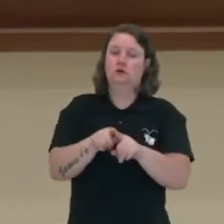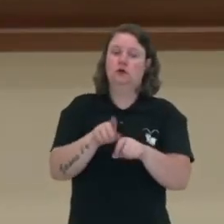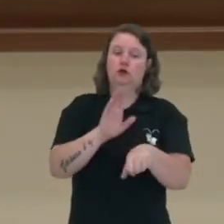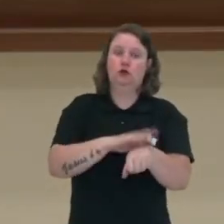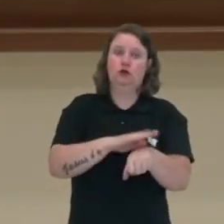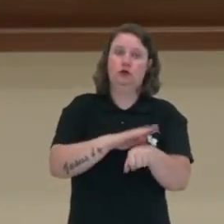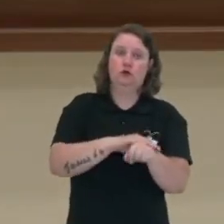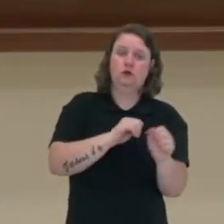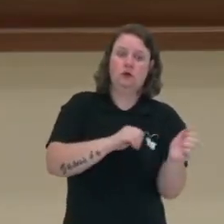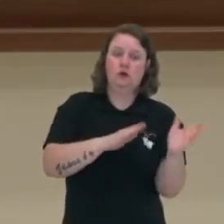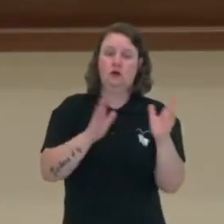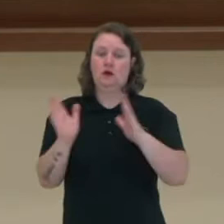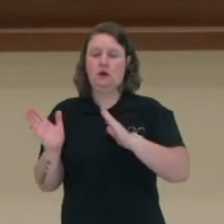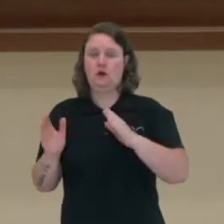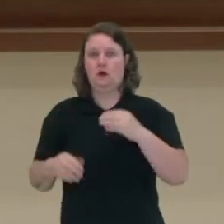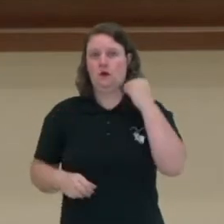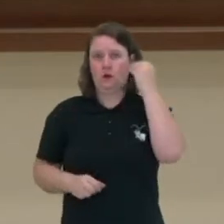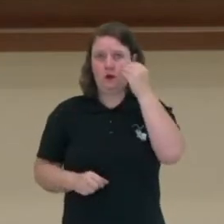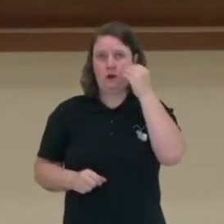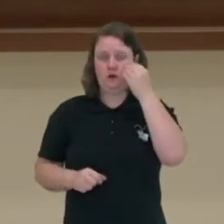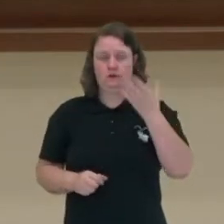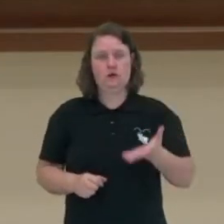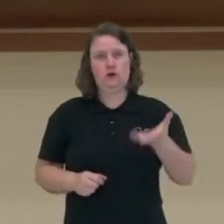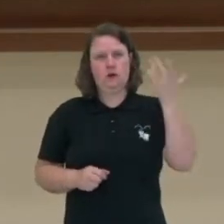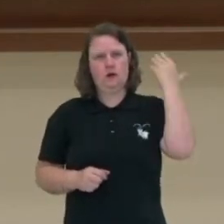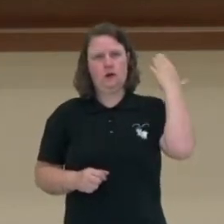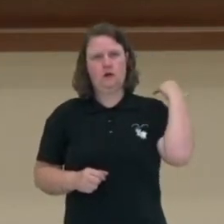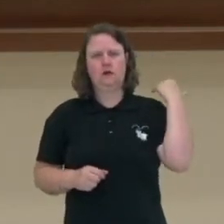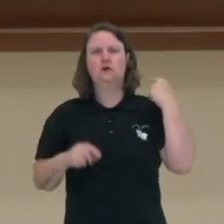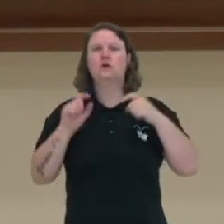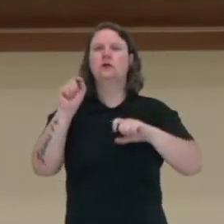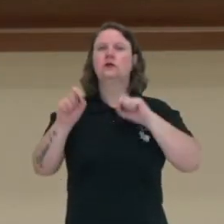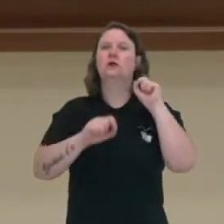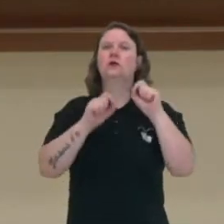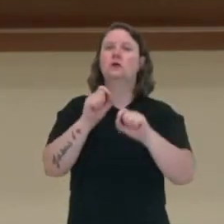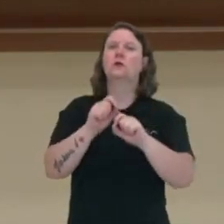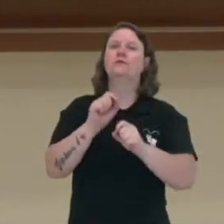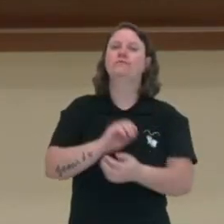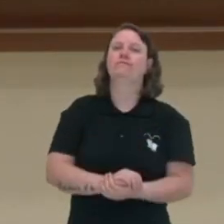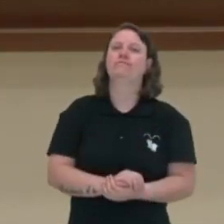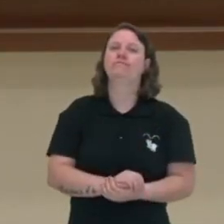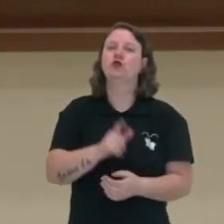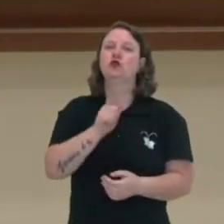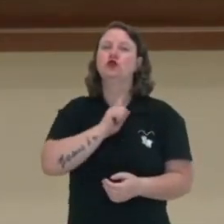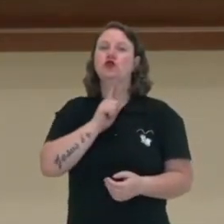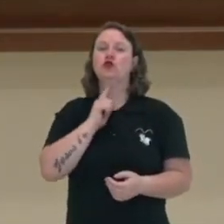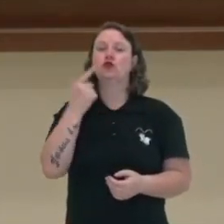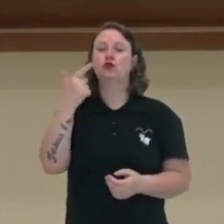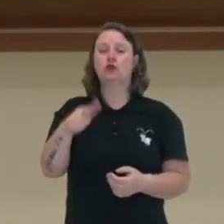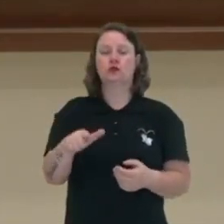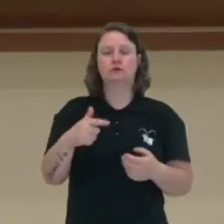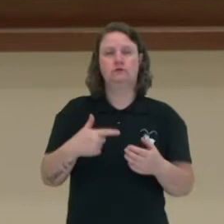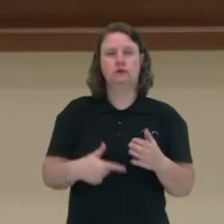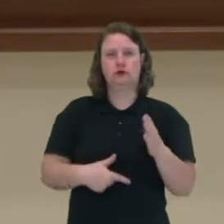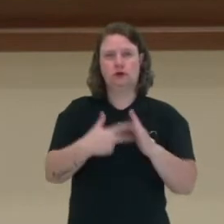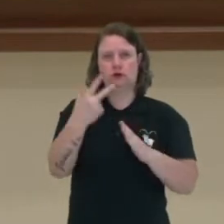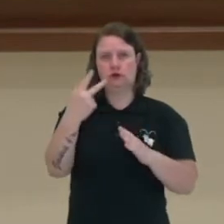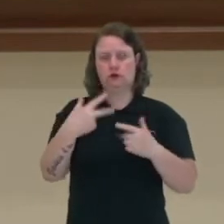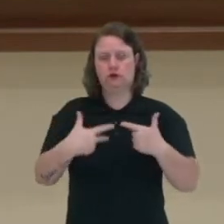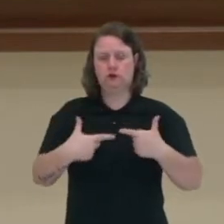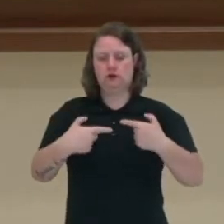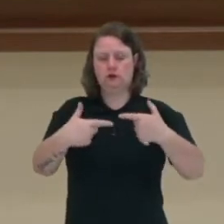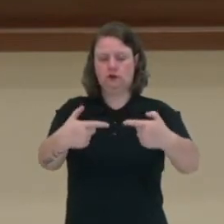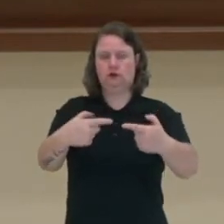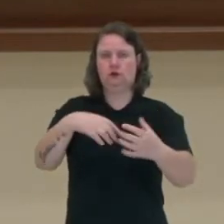que nós estávamos vivendo. E a época que nós estávamos vivendo era um pós-segunda guerra mundial e uma implementação de uma nova